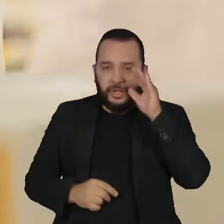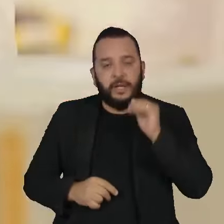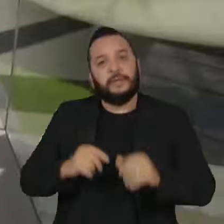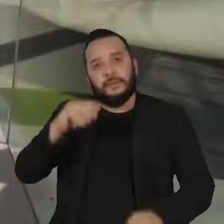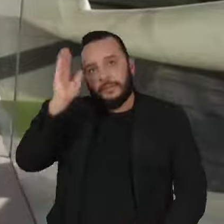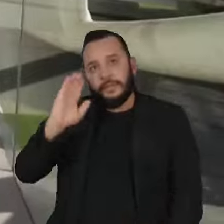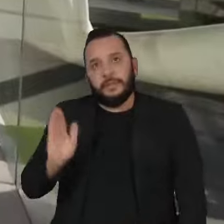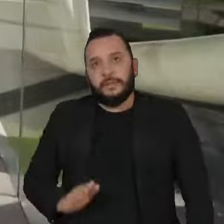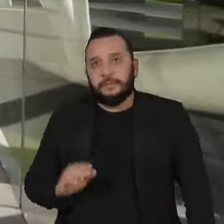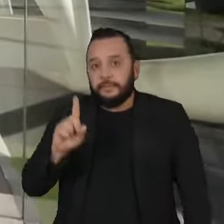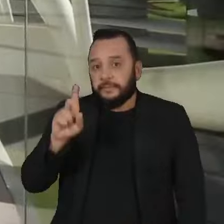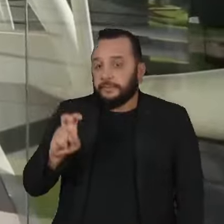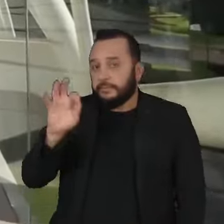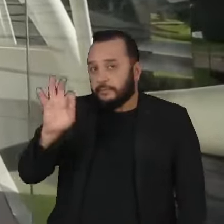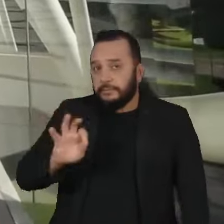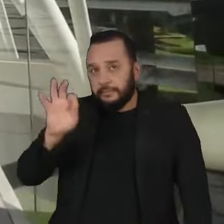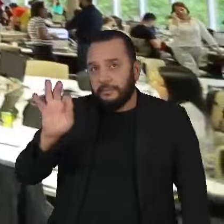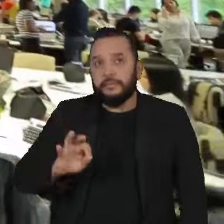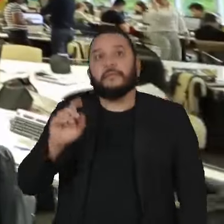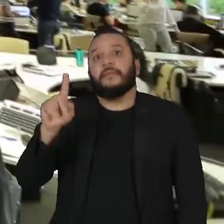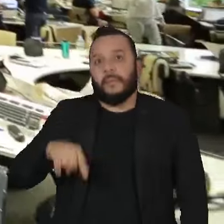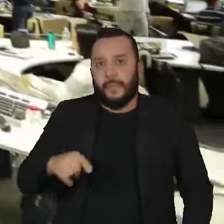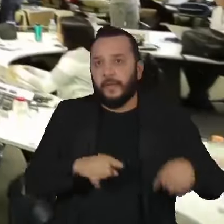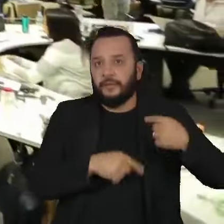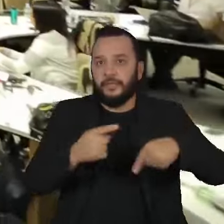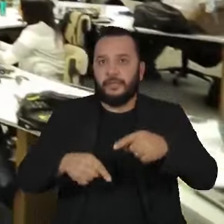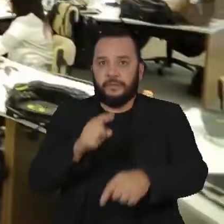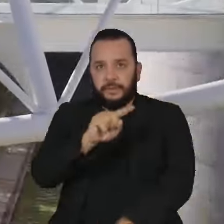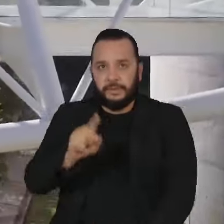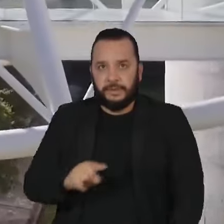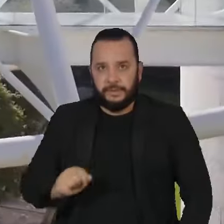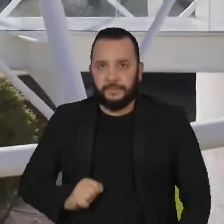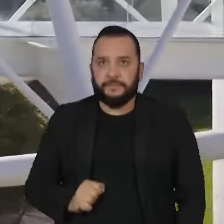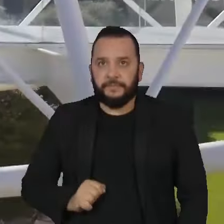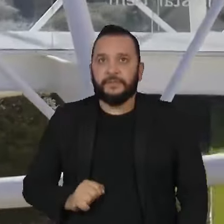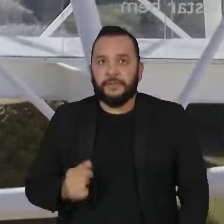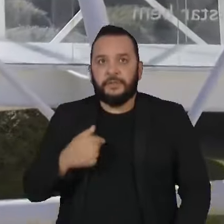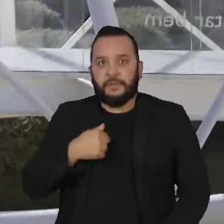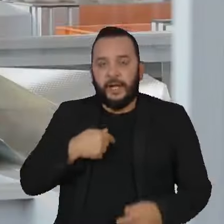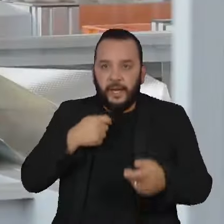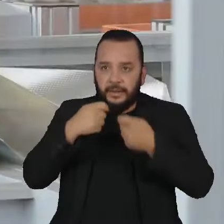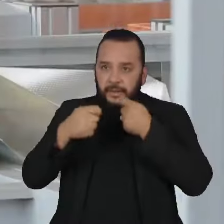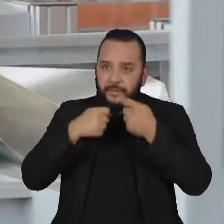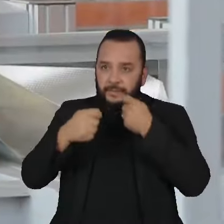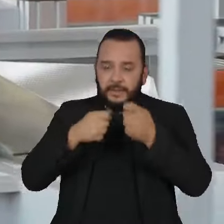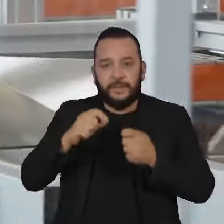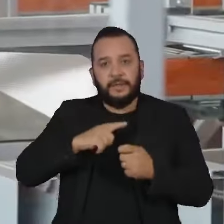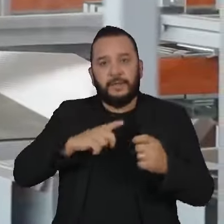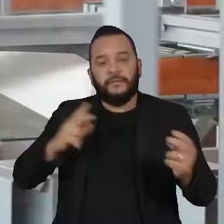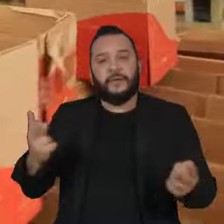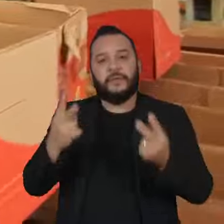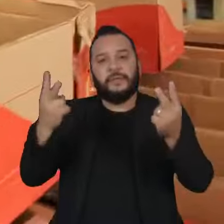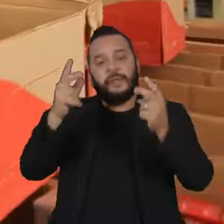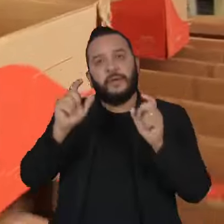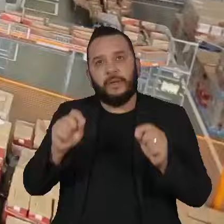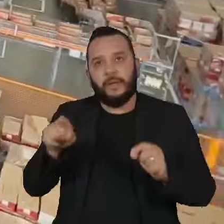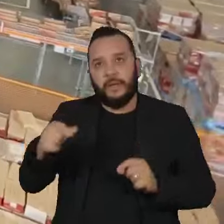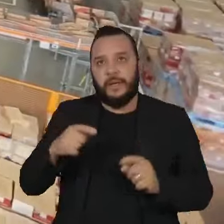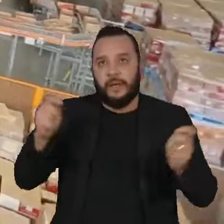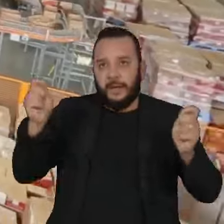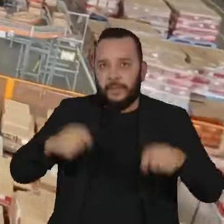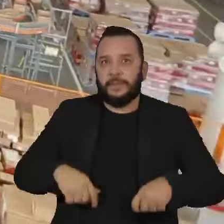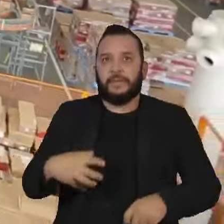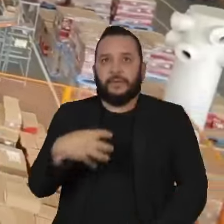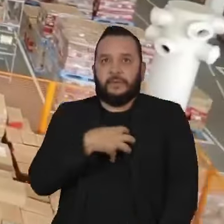Brasil. 15% são da geração Z. Na seleção, a companhia passou a valorizar as chamadas competências